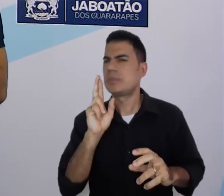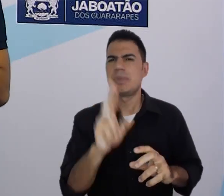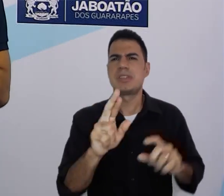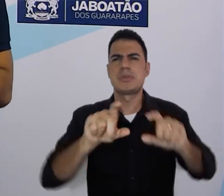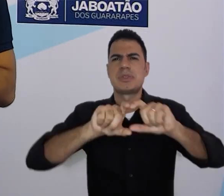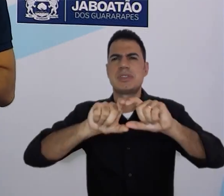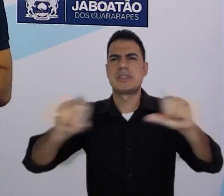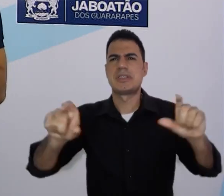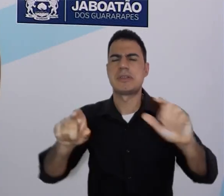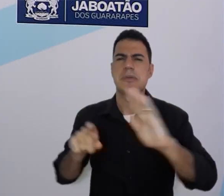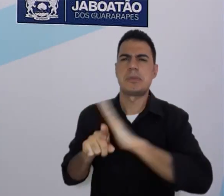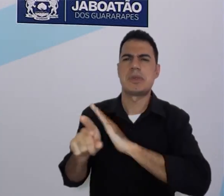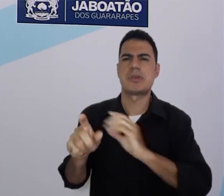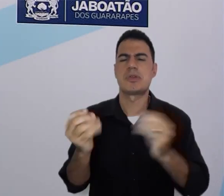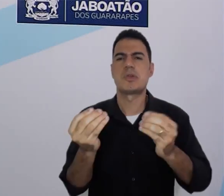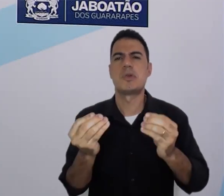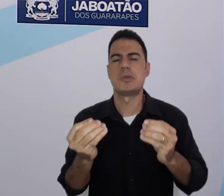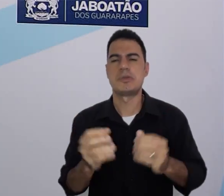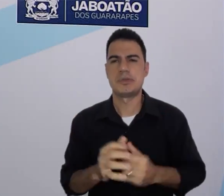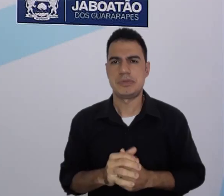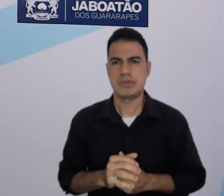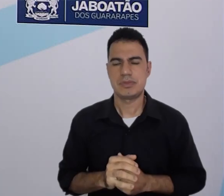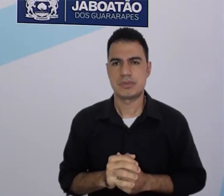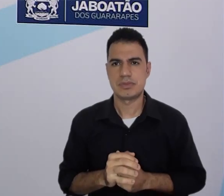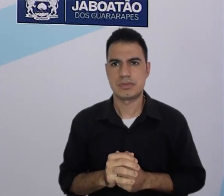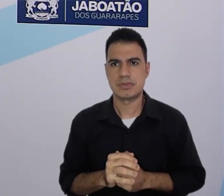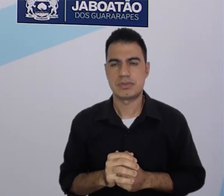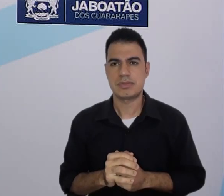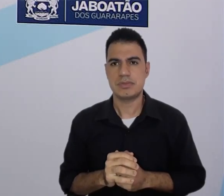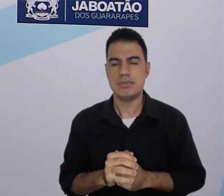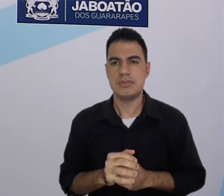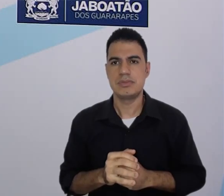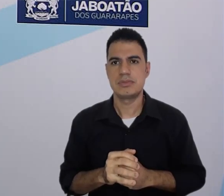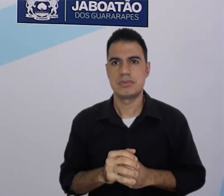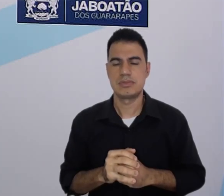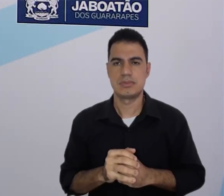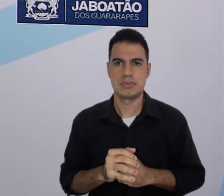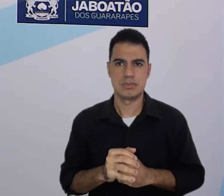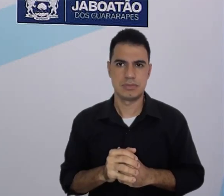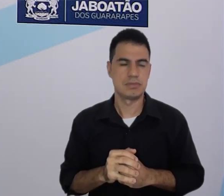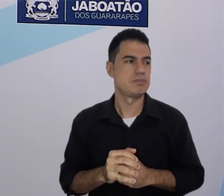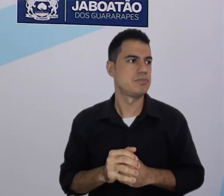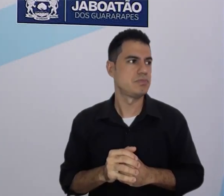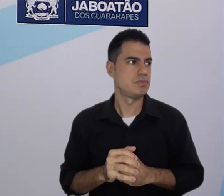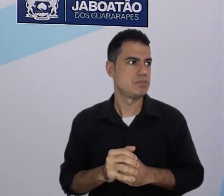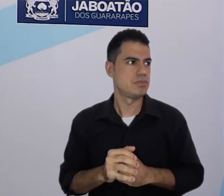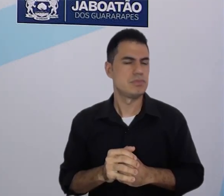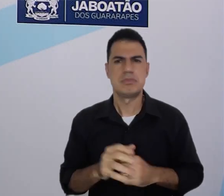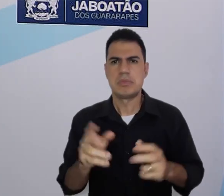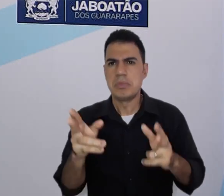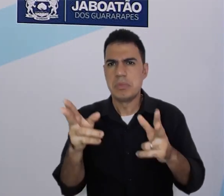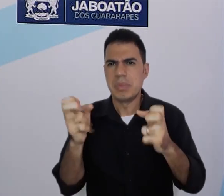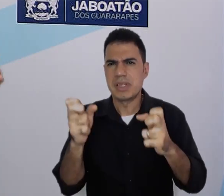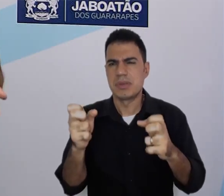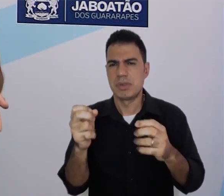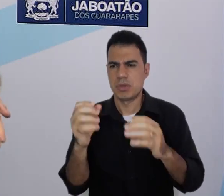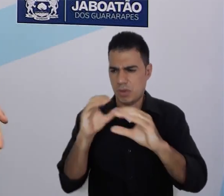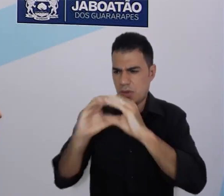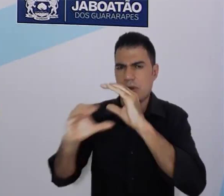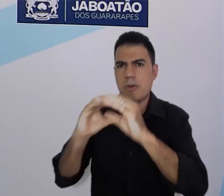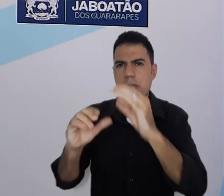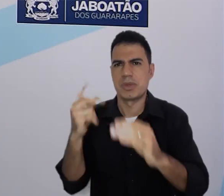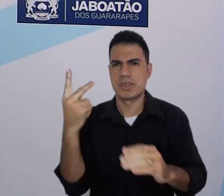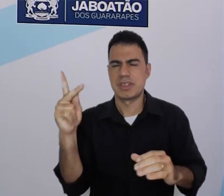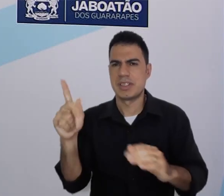eu tenho, my name is Seiya. Então, percebam que nesse diálogo